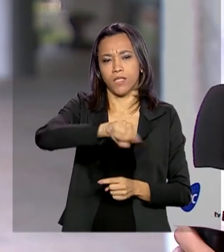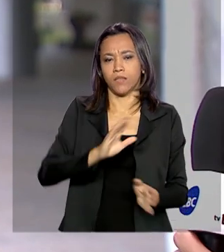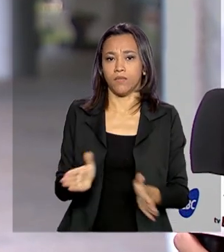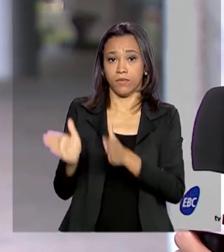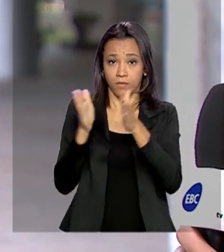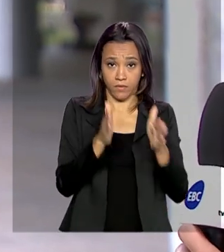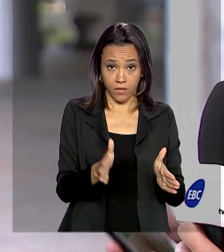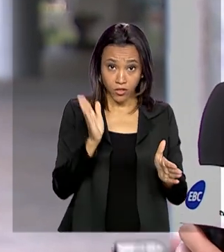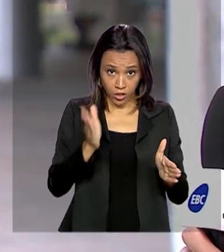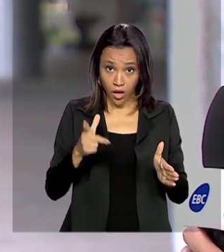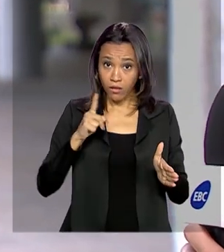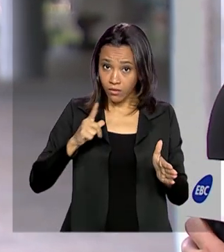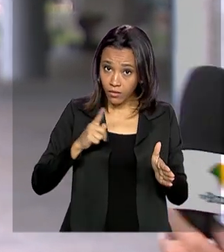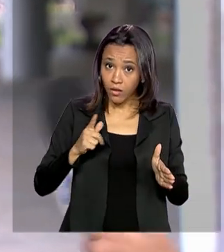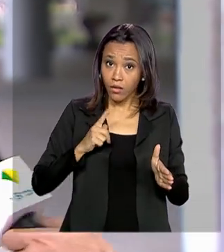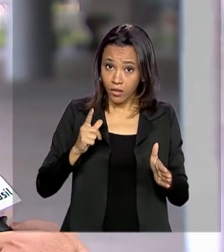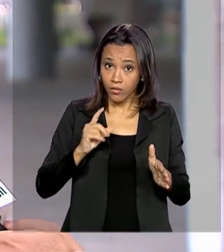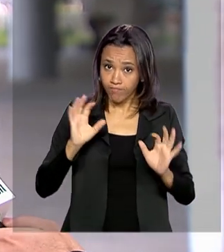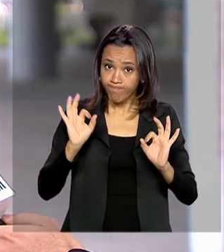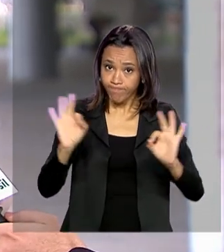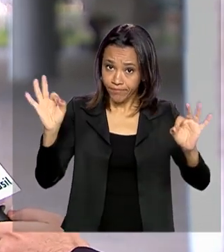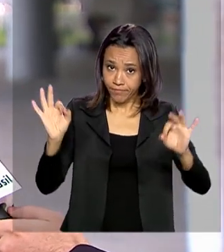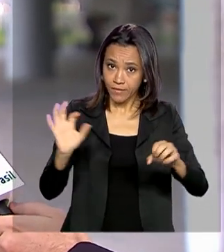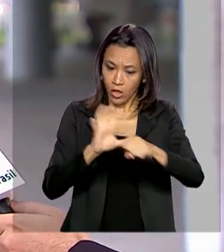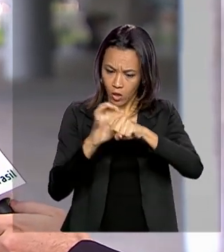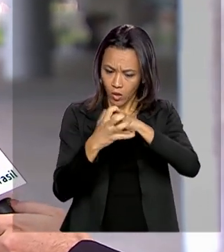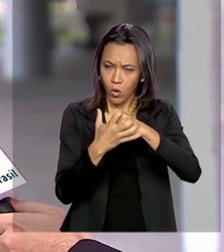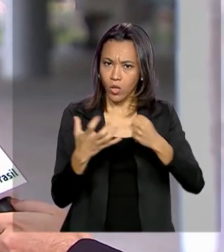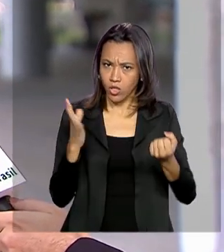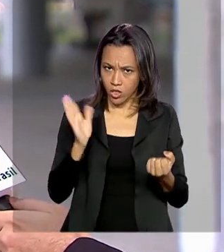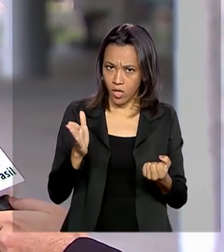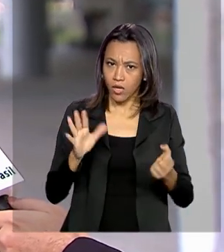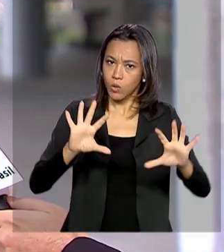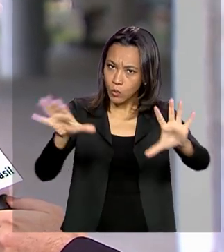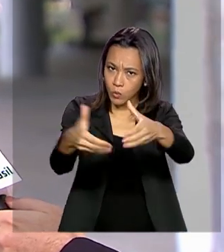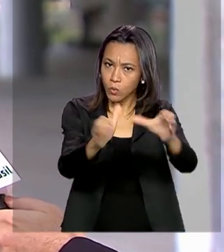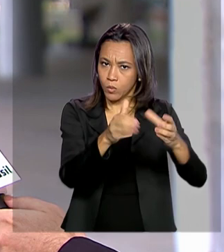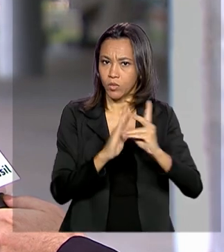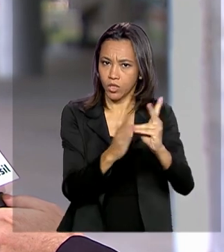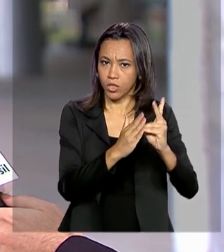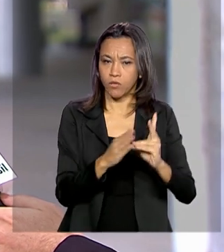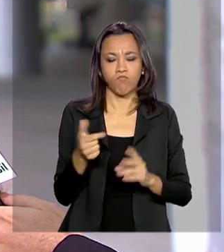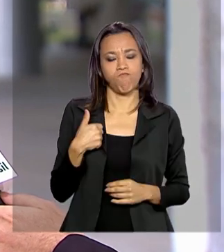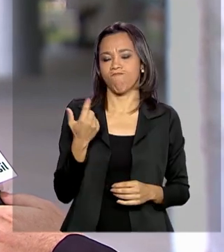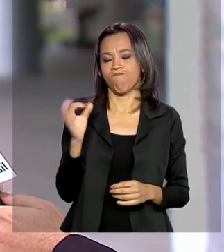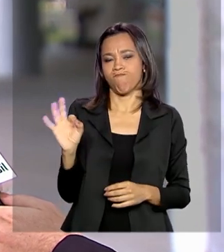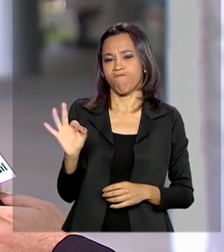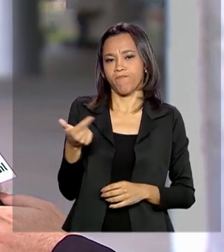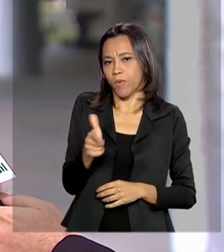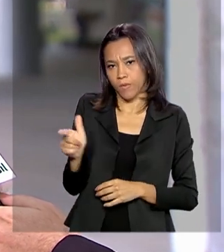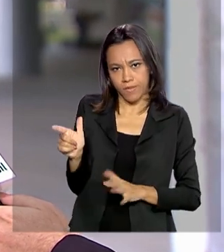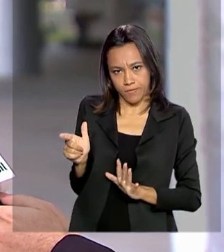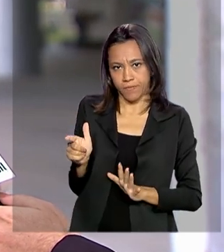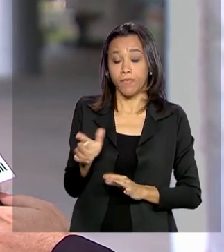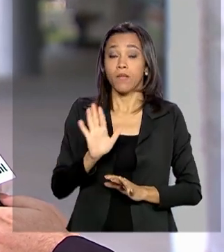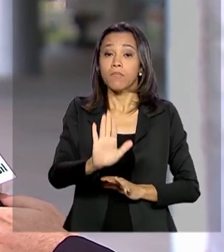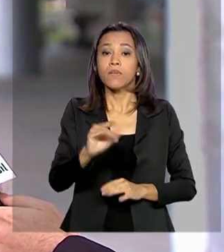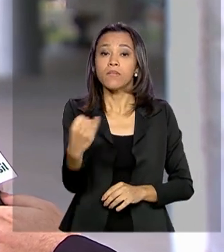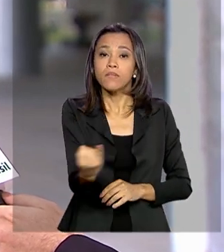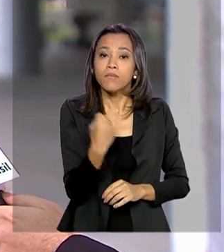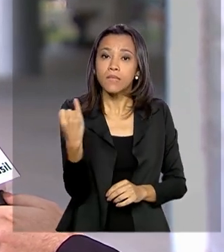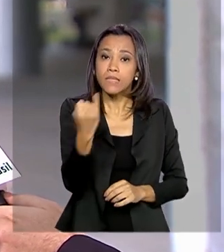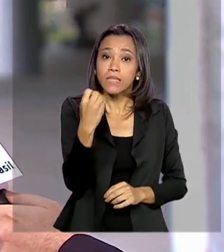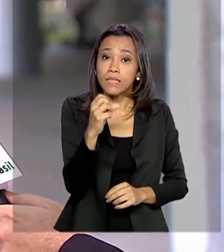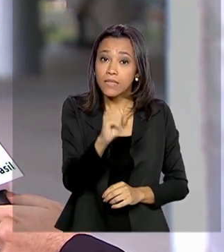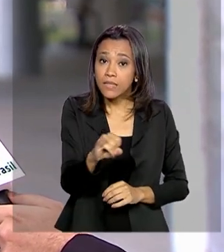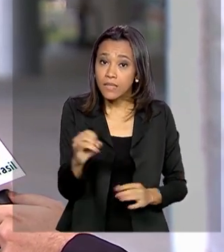já confirmados entre a população indígena? Não há nenhum caso confirmado entre a população indígena, mas é muito importante que, aos primeiros